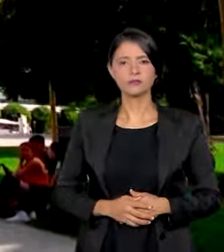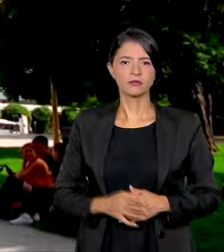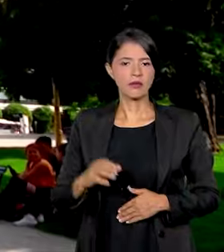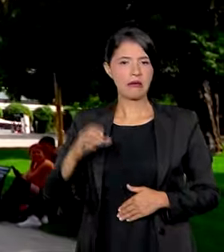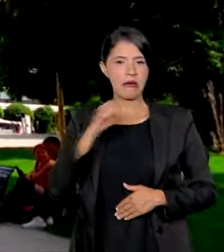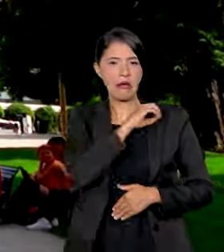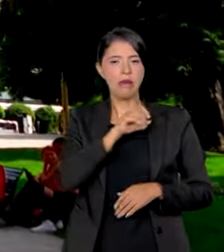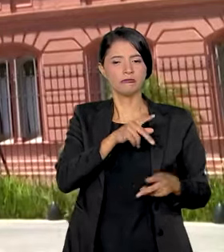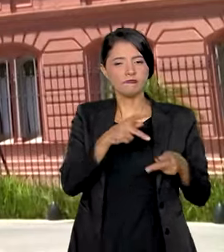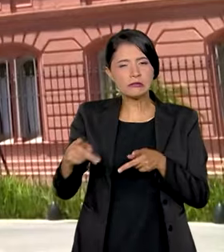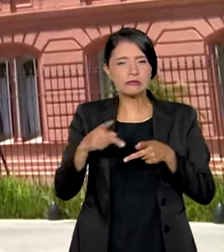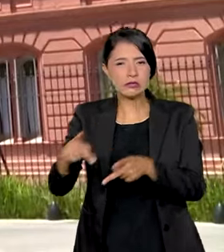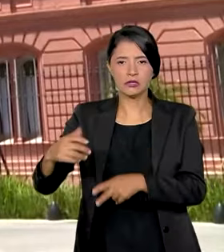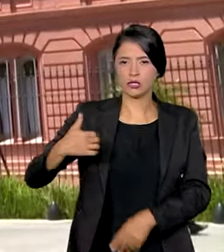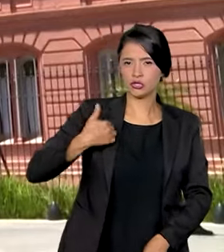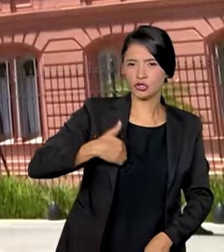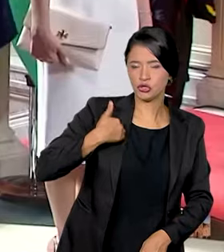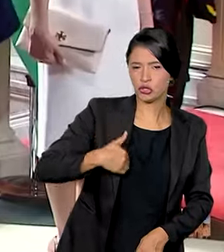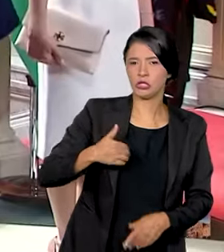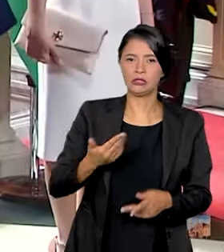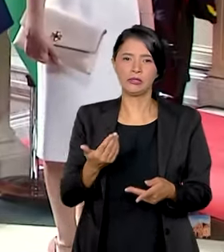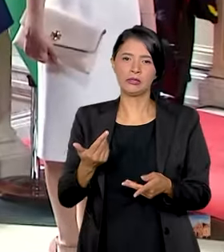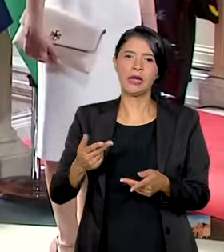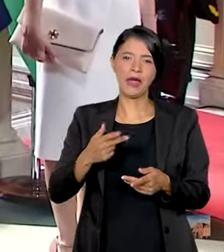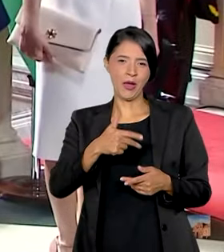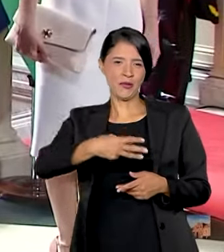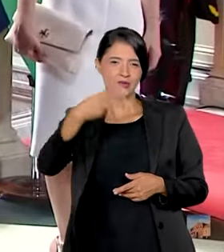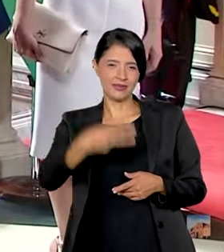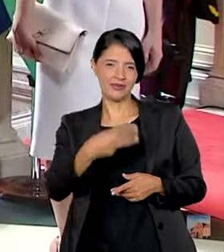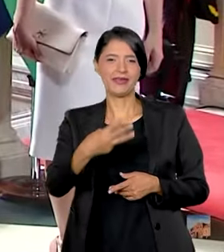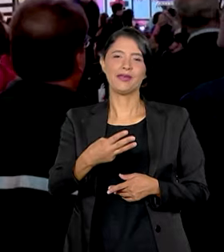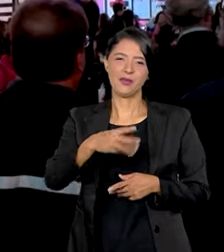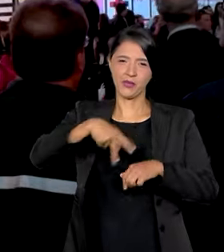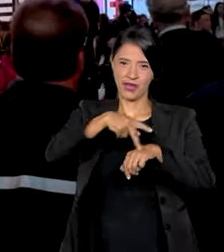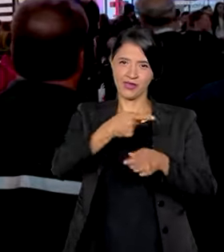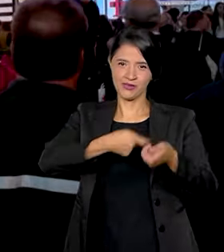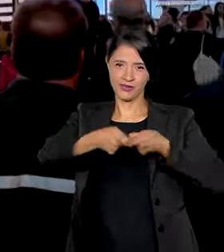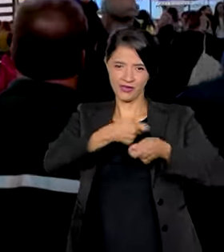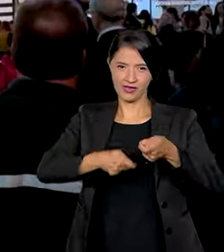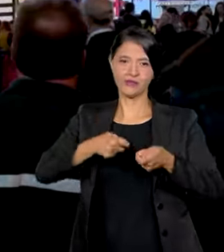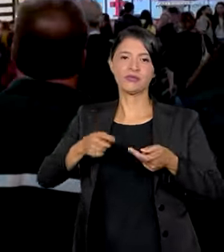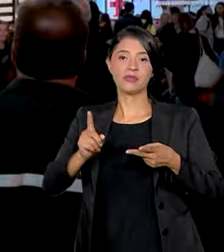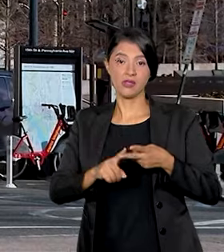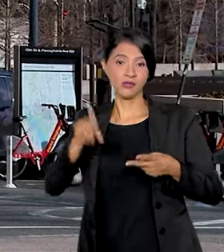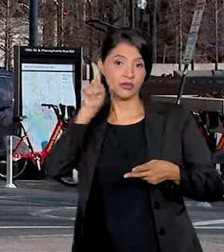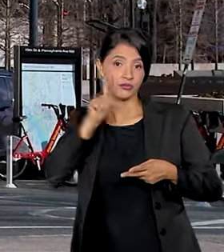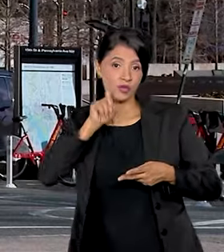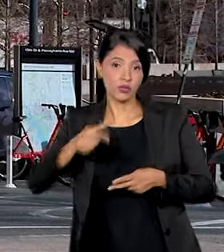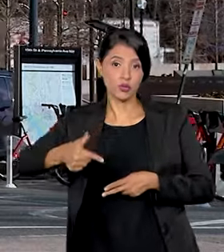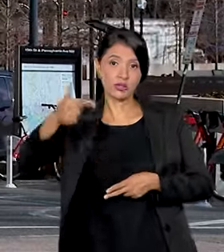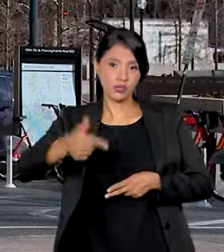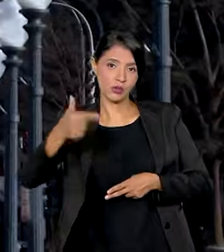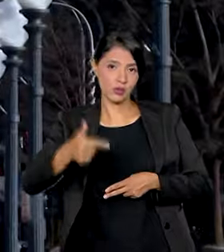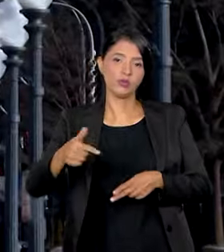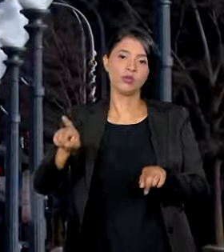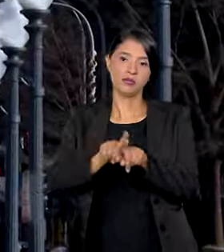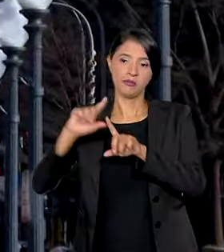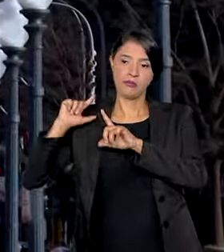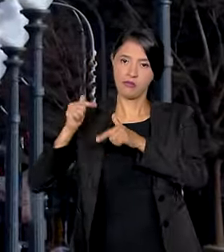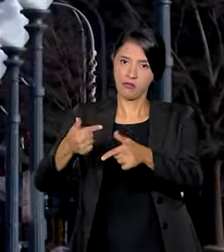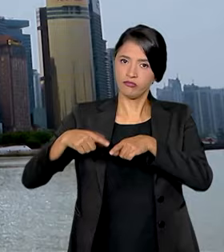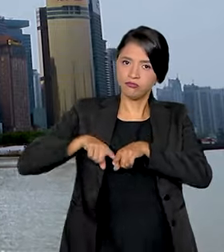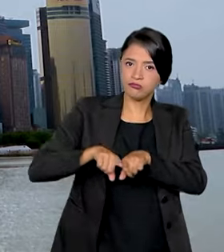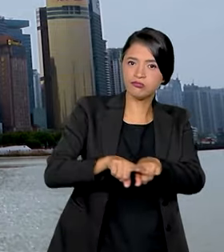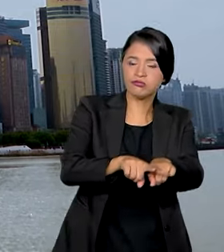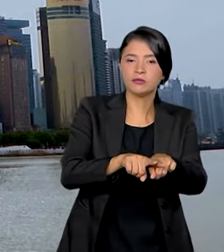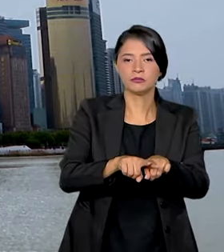Foram logo feitas visitas à Argentina, país terceiro no ranking do nosso comércio, e aos Estados Unidos, o segundo e também tradicional